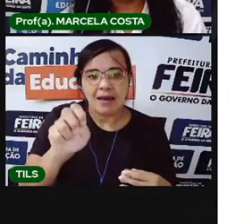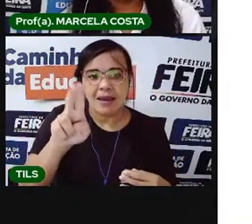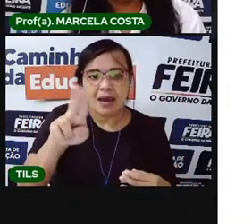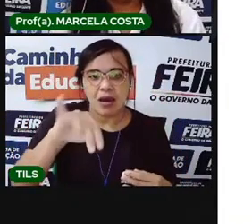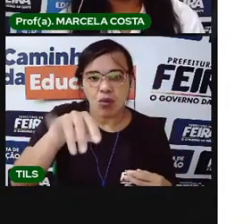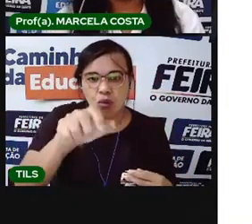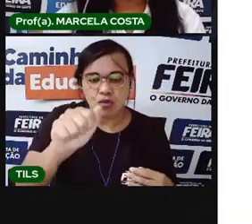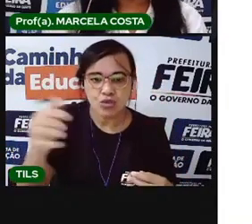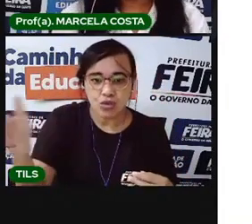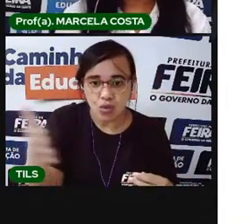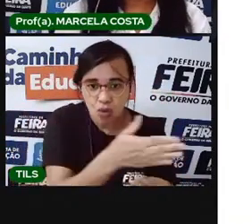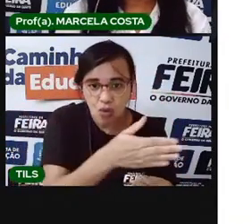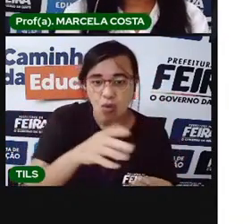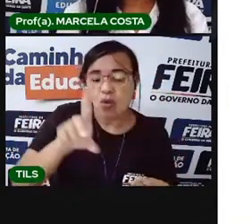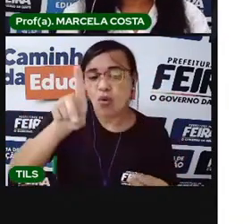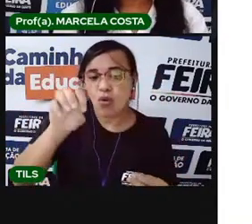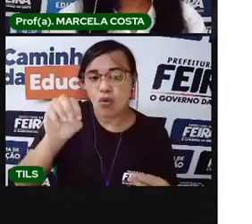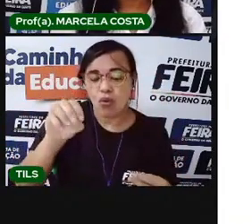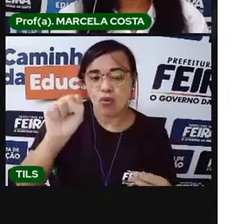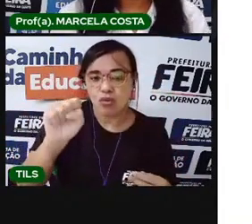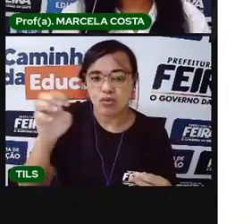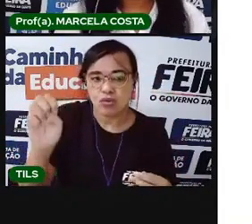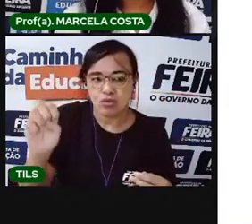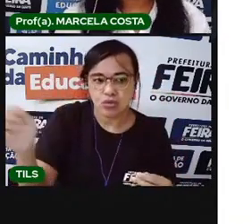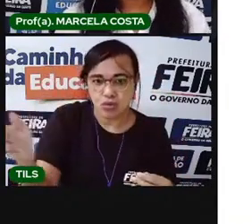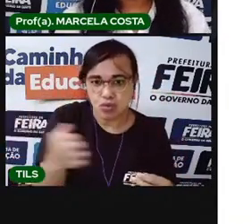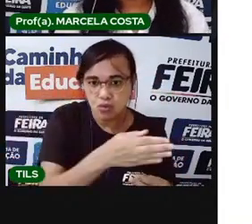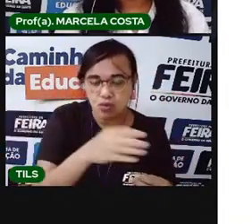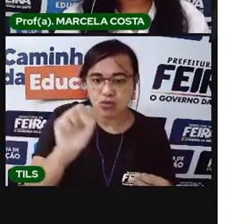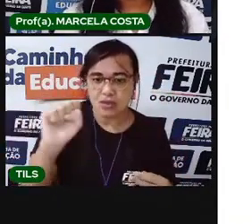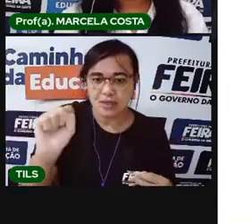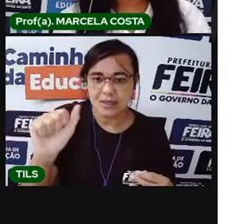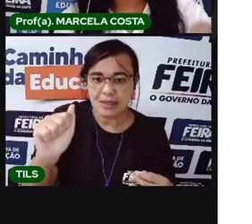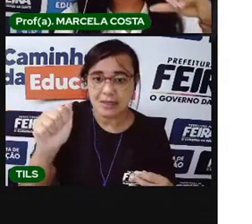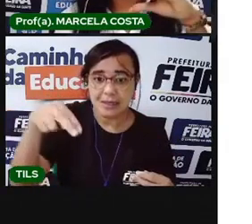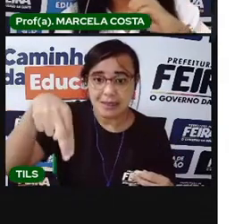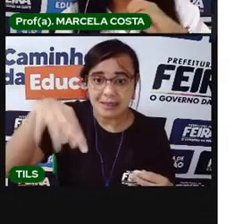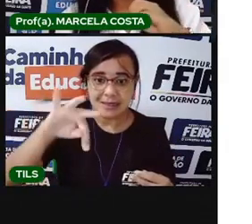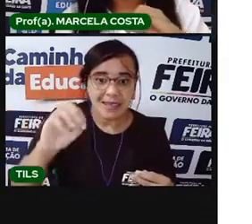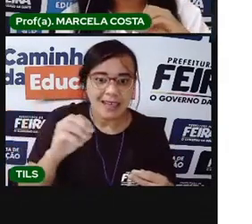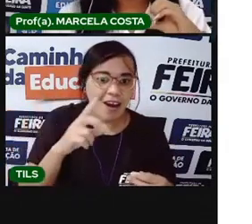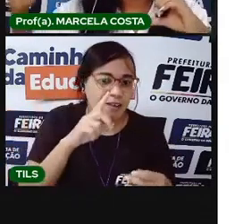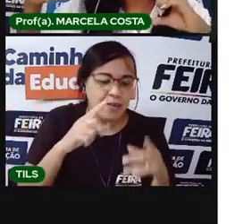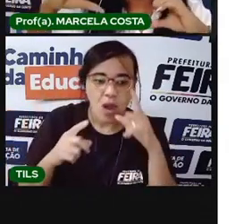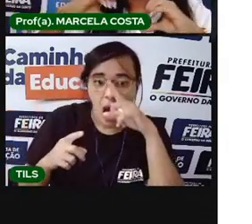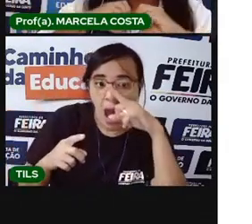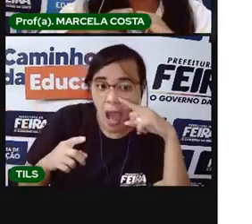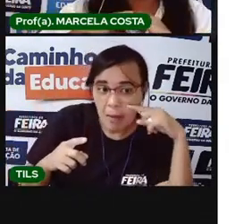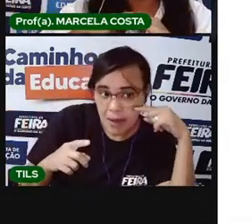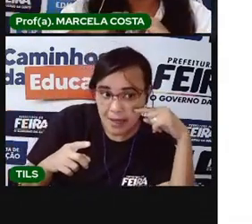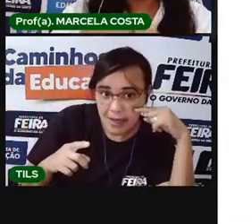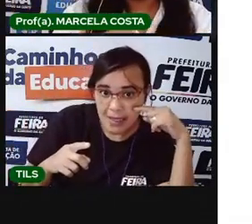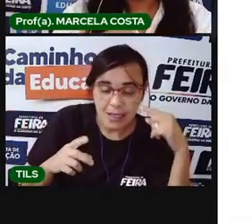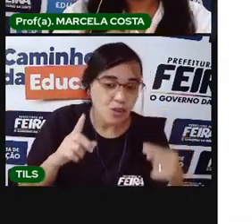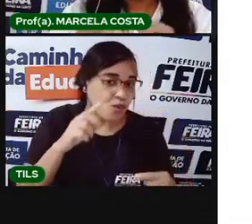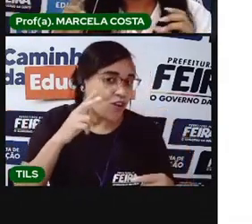que está de verde, veio do pai. É assim que o nosso sobrenome é composto. Com o pedacinho da mãe, com o pedacinho